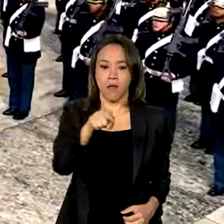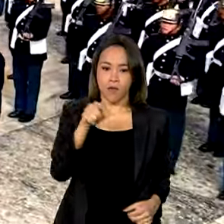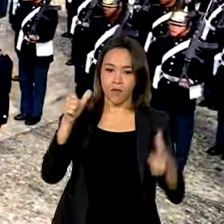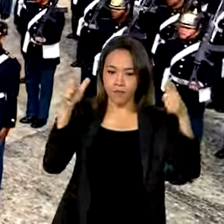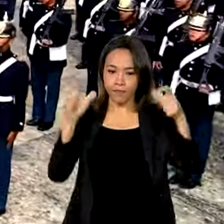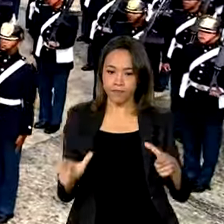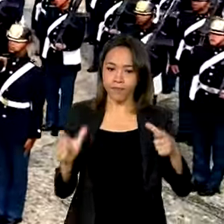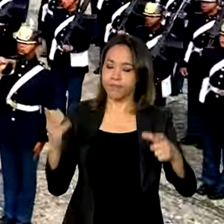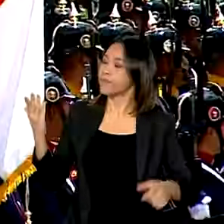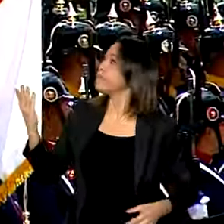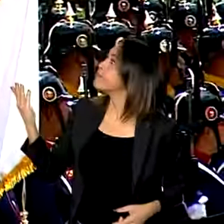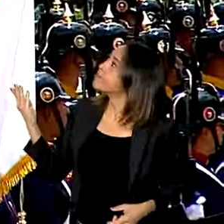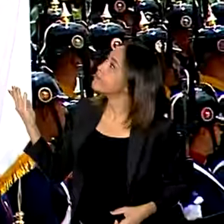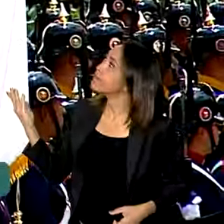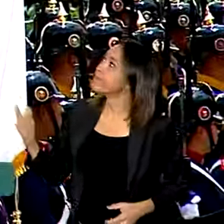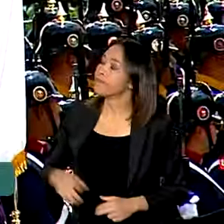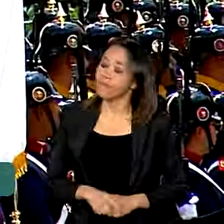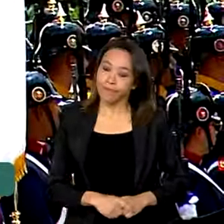presidência da Colômbia.